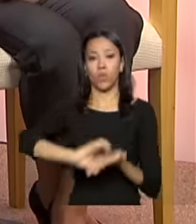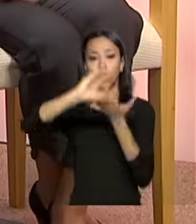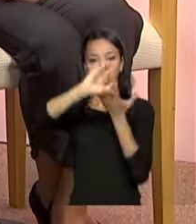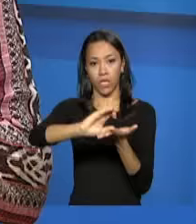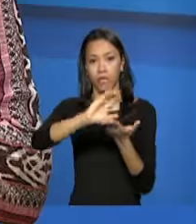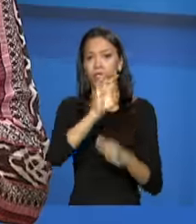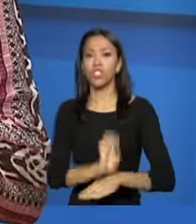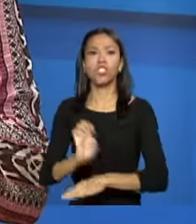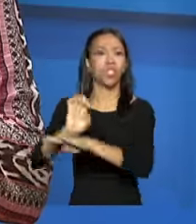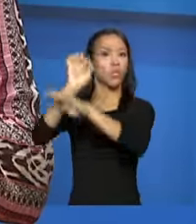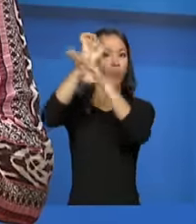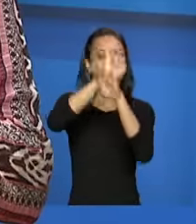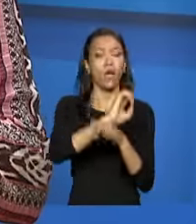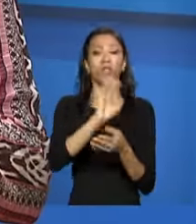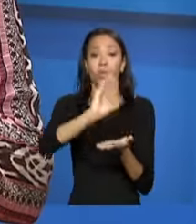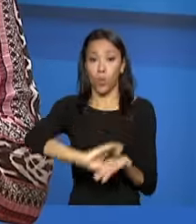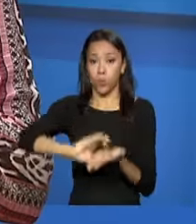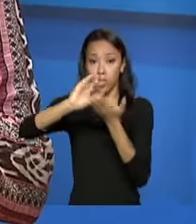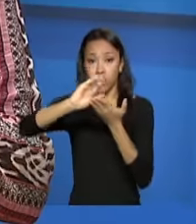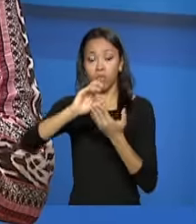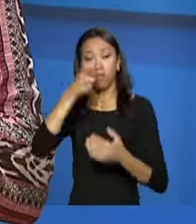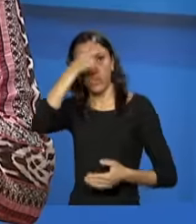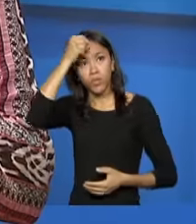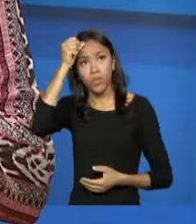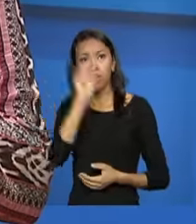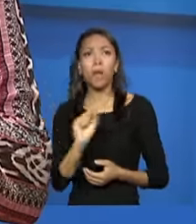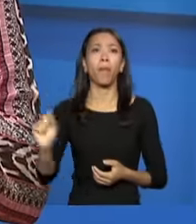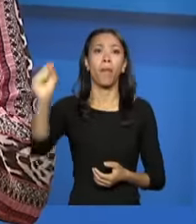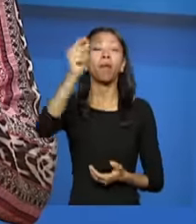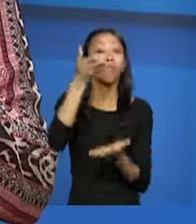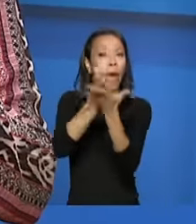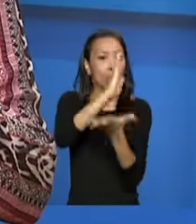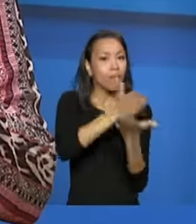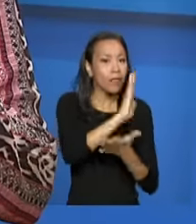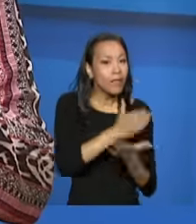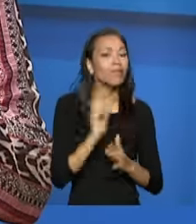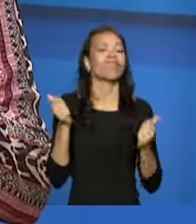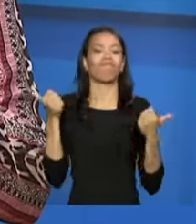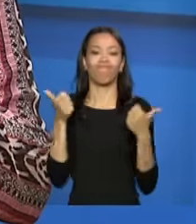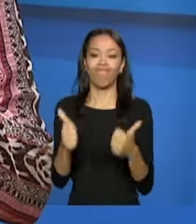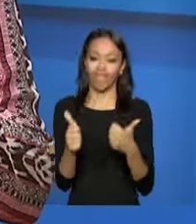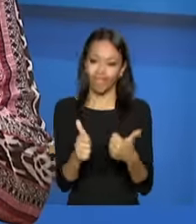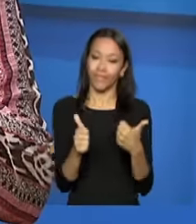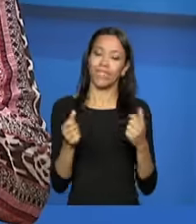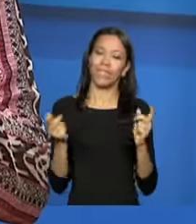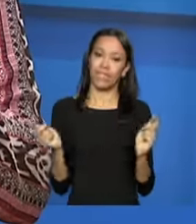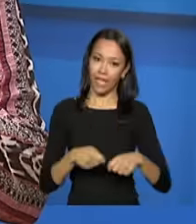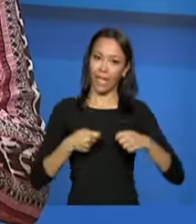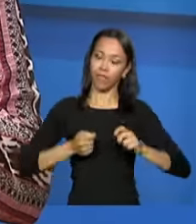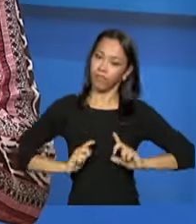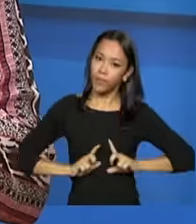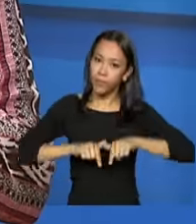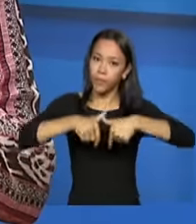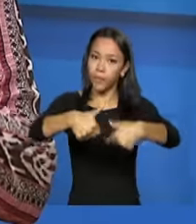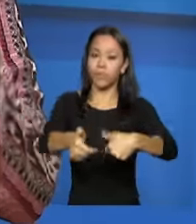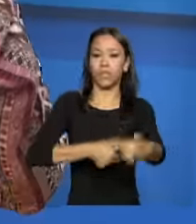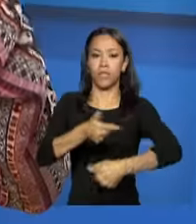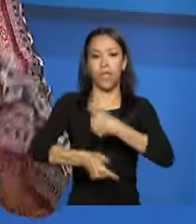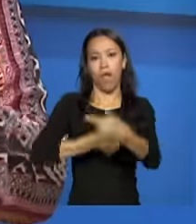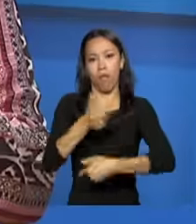estaduais, quando se trata da oferta regionalizada, que vai estar definido quem executa propriamente e a